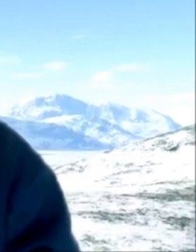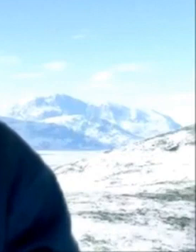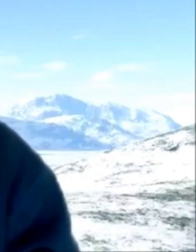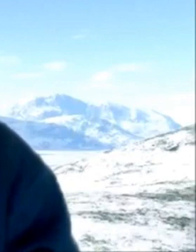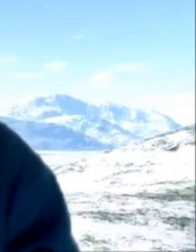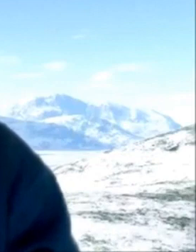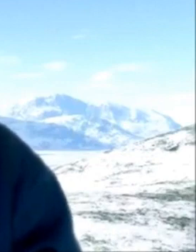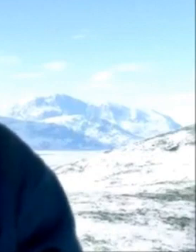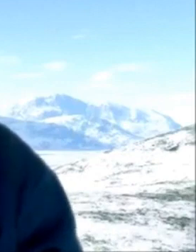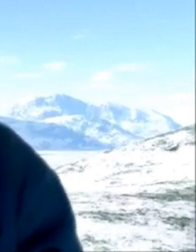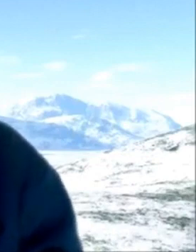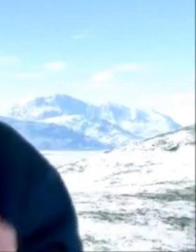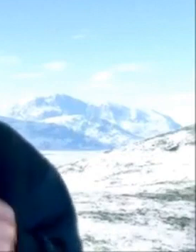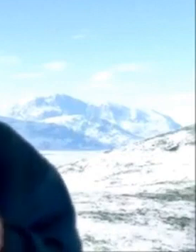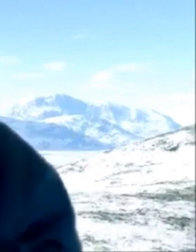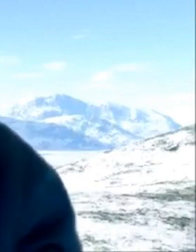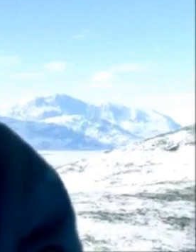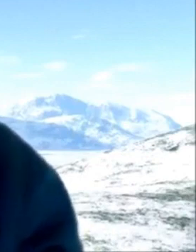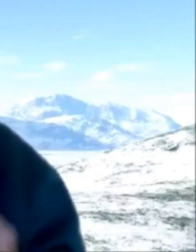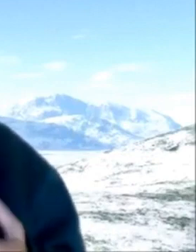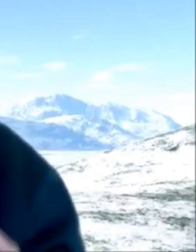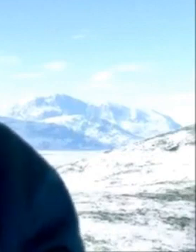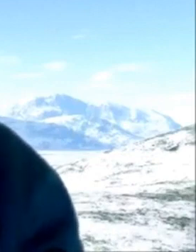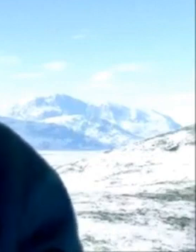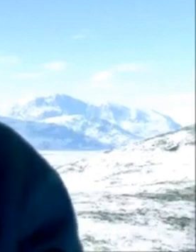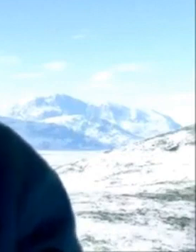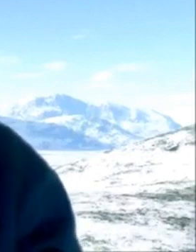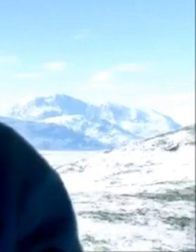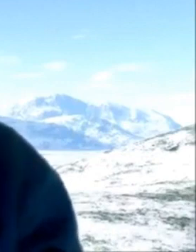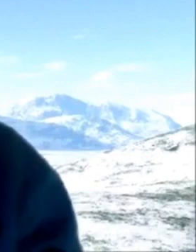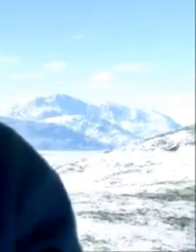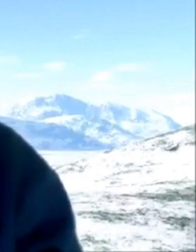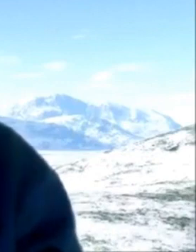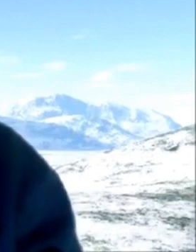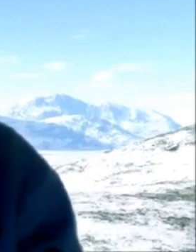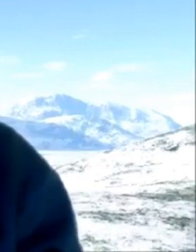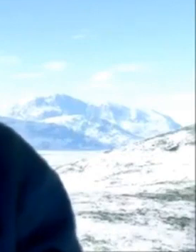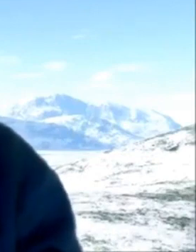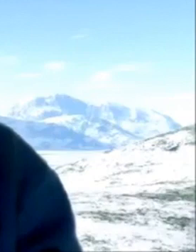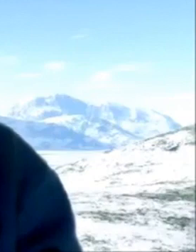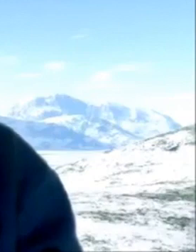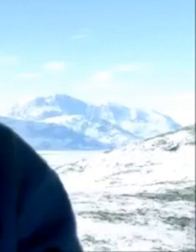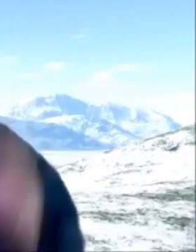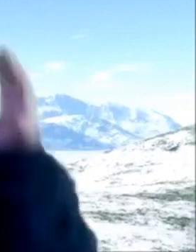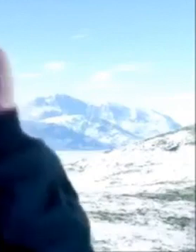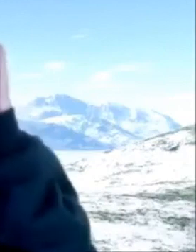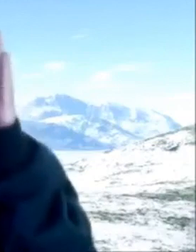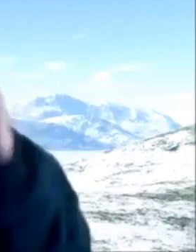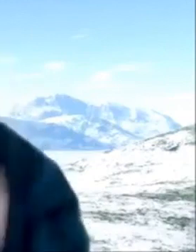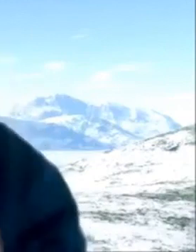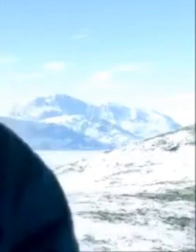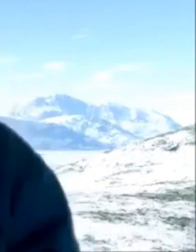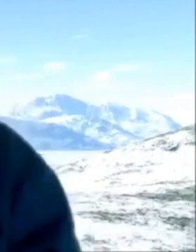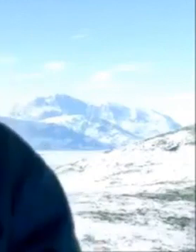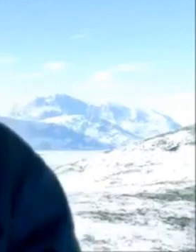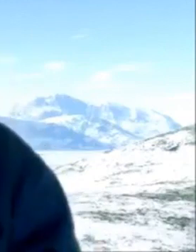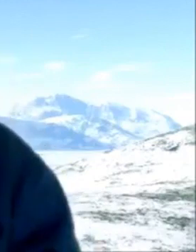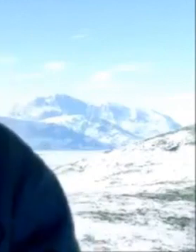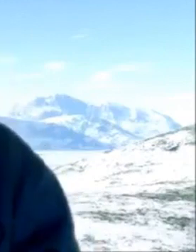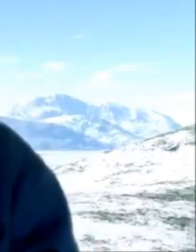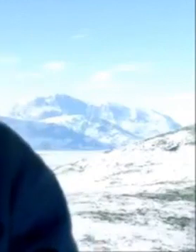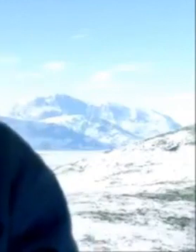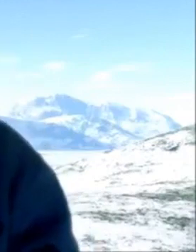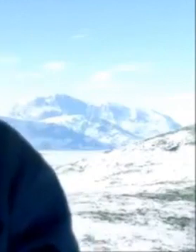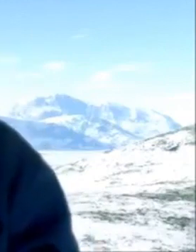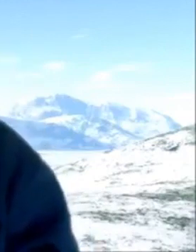procuração quais são esses itens necessários o título centralizado caixa alta bonitinho no